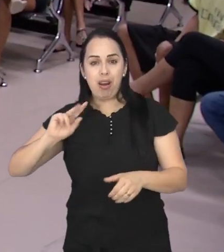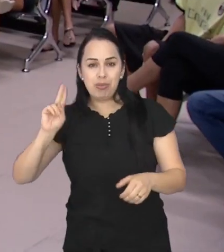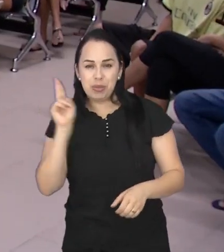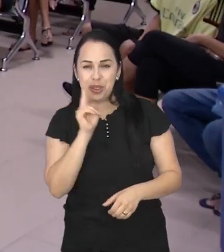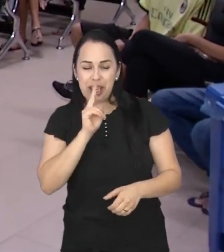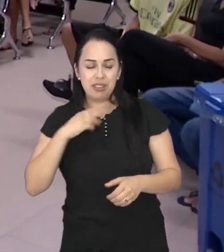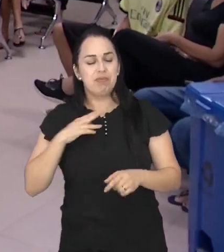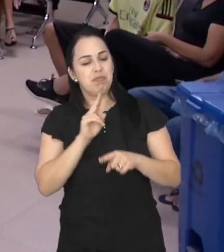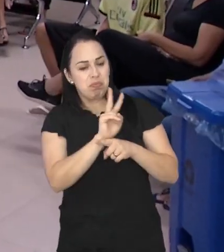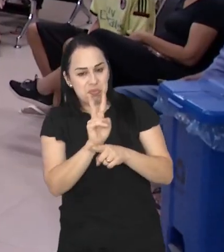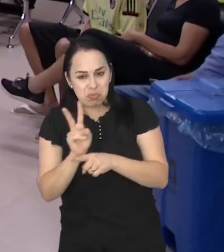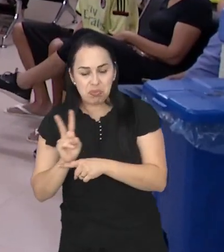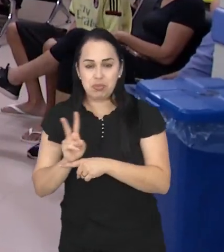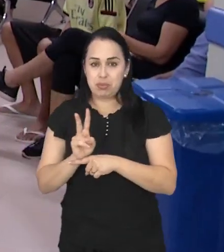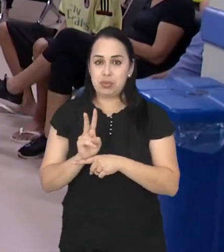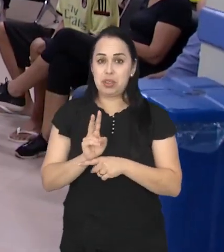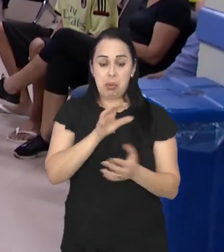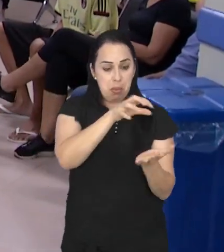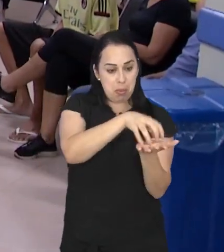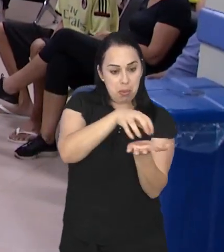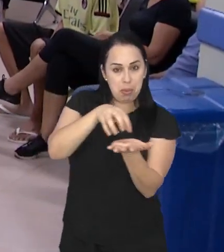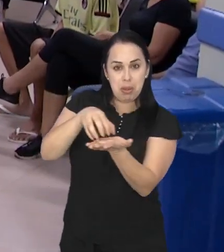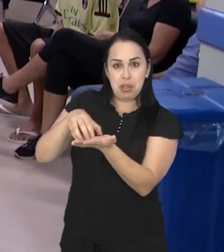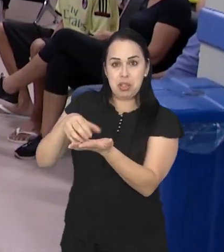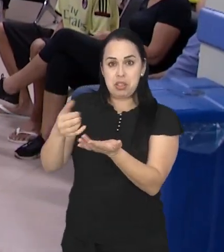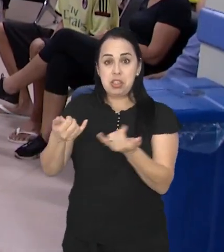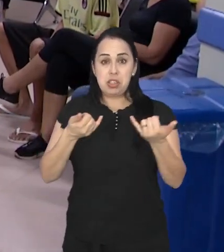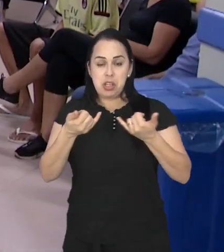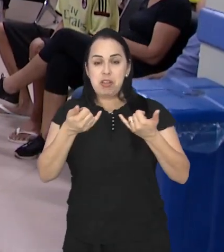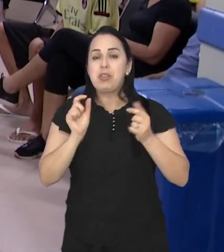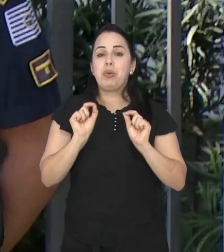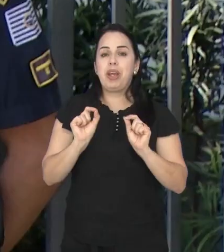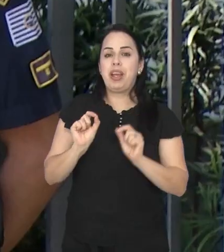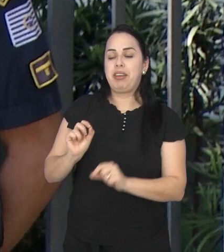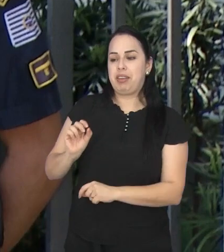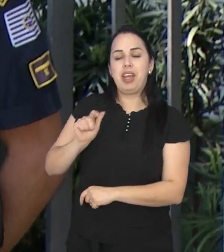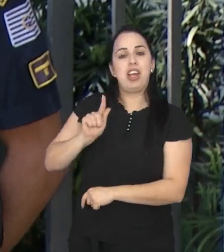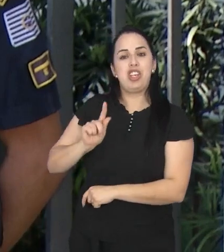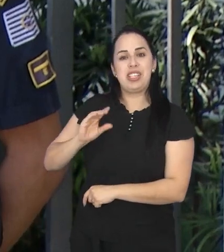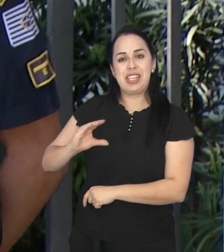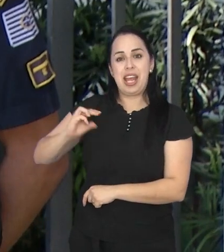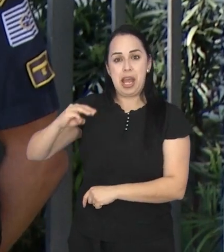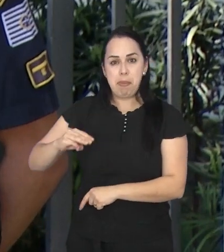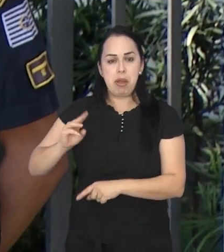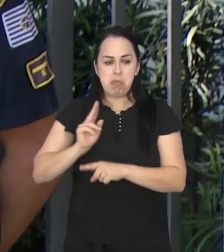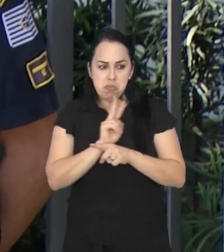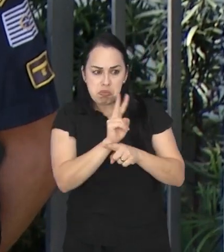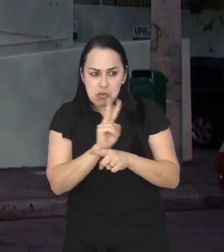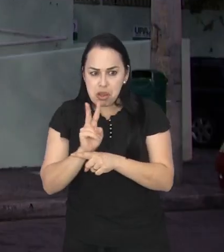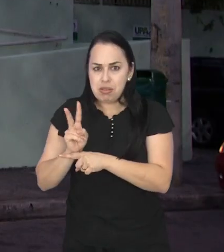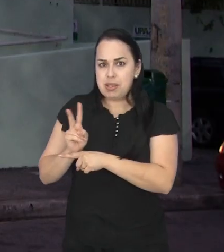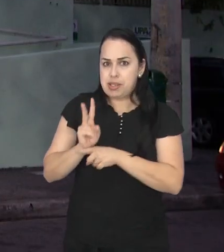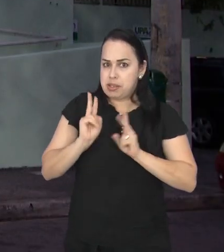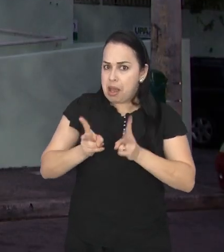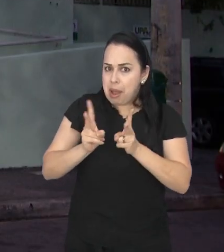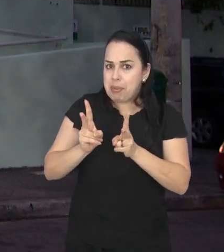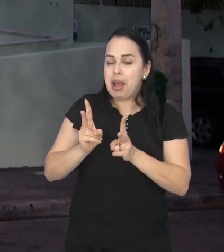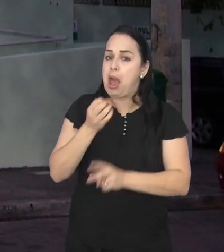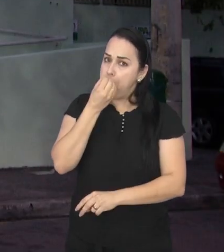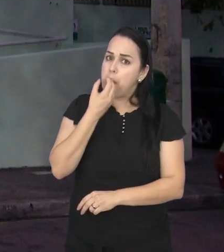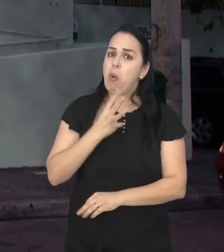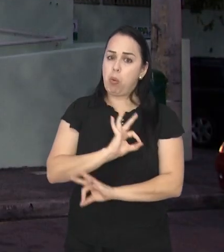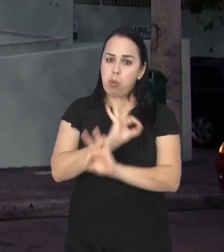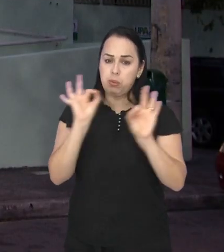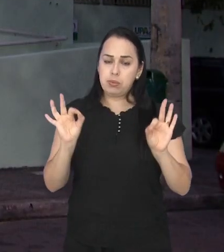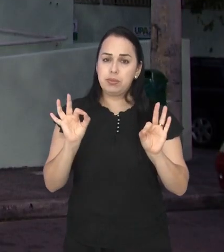Alguns usuários da Saúde Pública Municipal afirmam que ter um patrulhamento mais frequente nas redondezas das